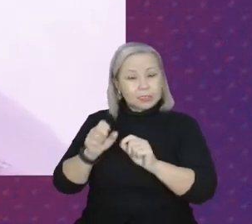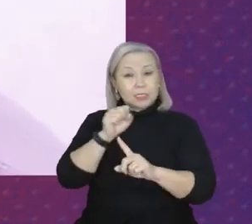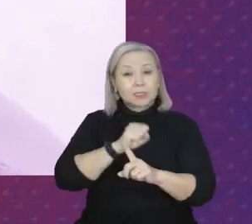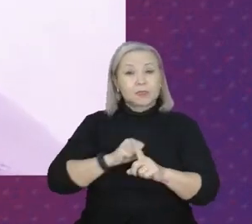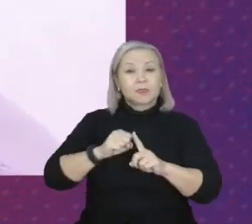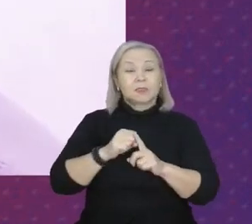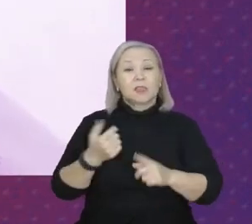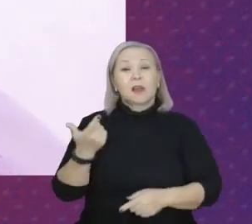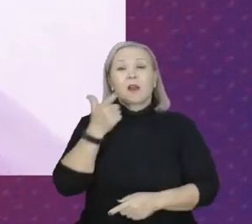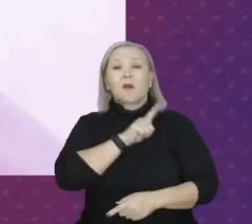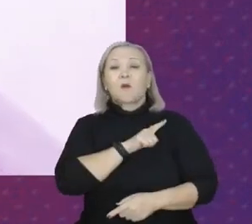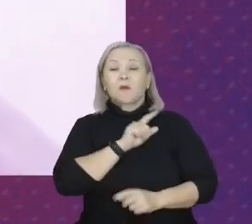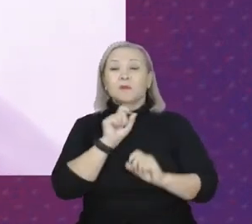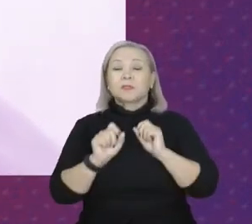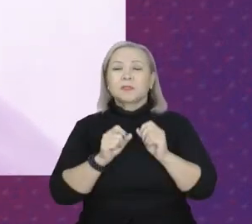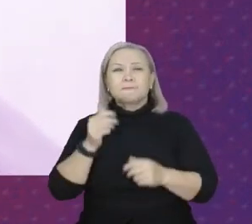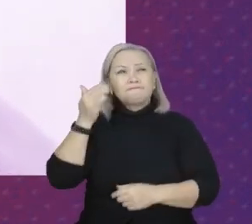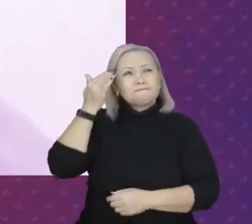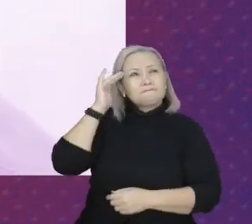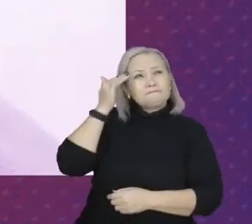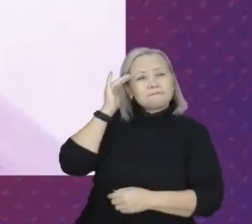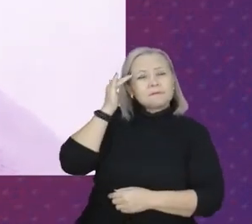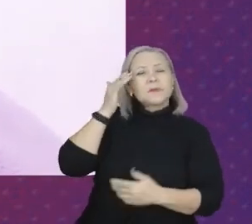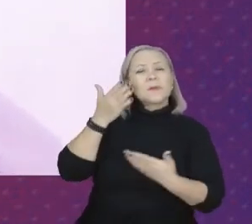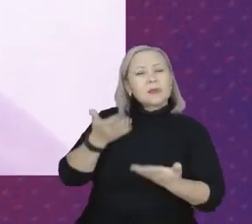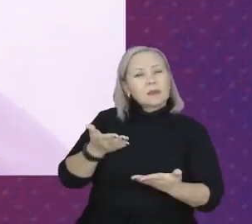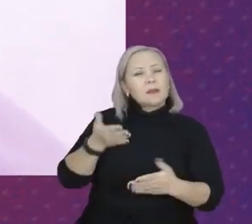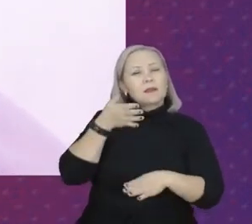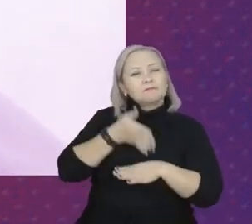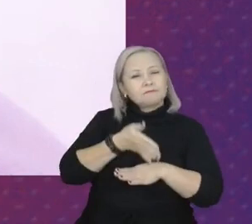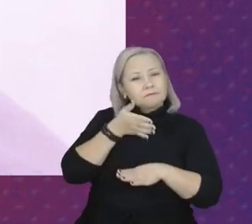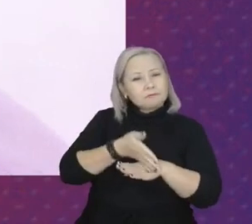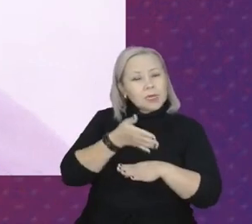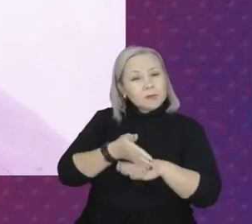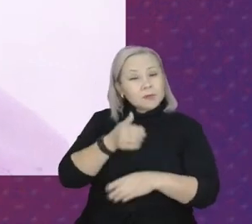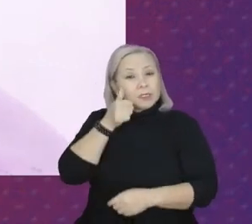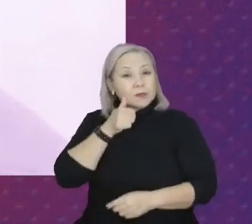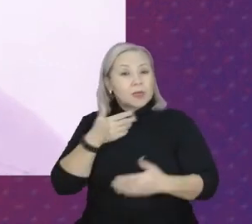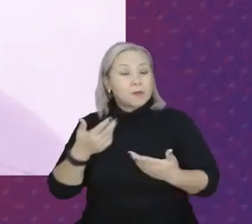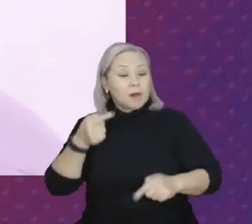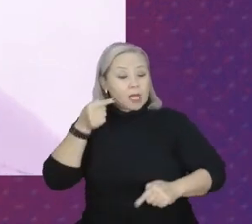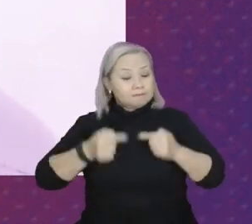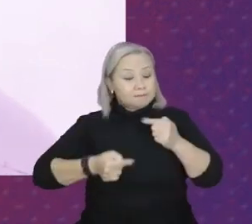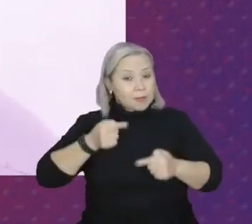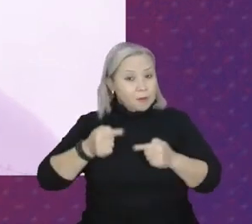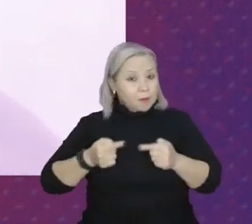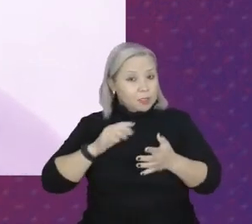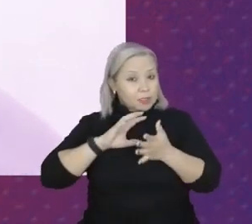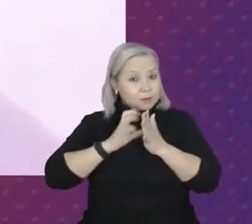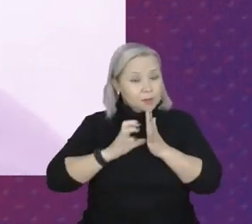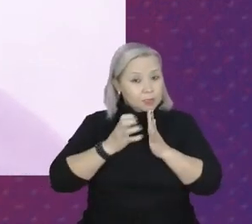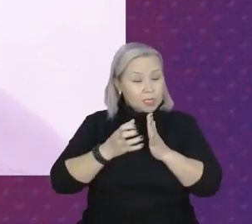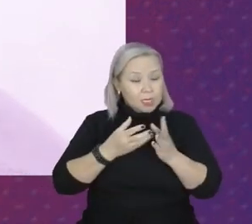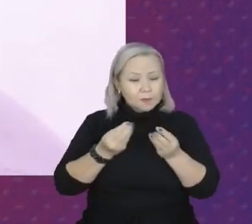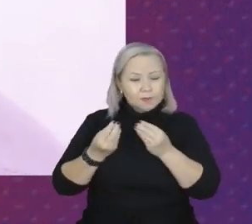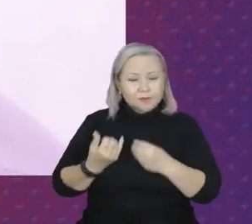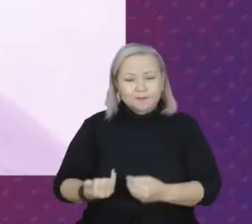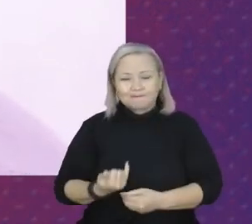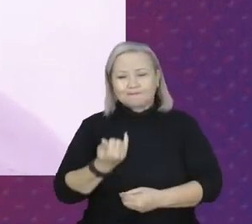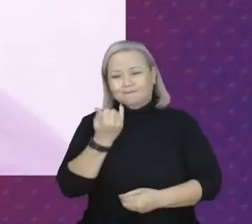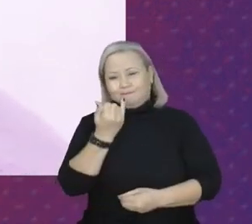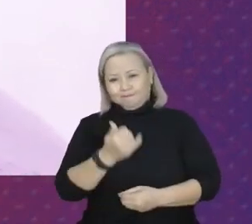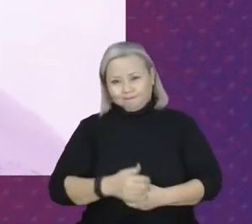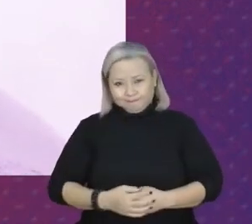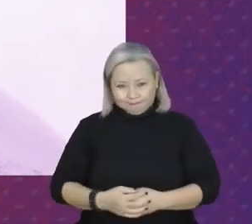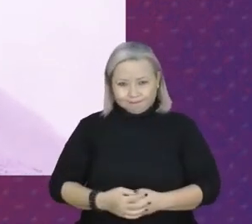consiga entender que a participação da mulher na política partidária é muito importante.